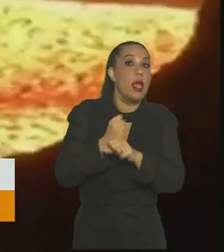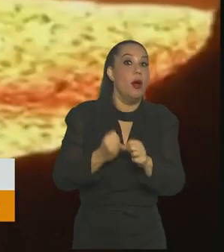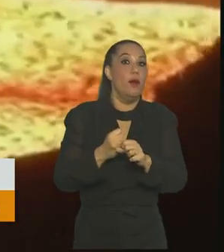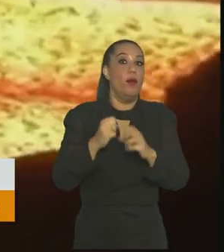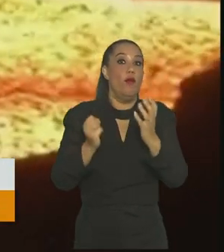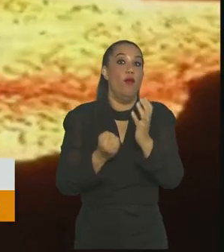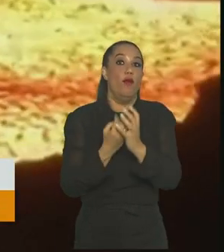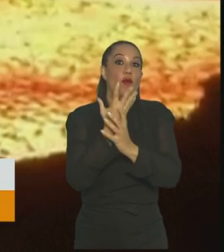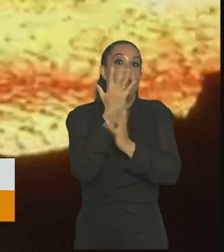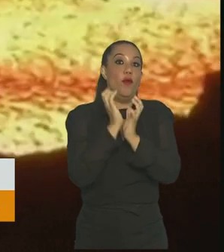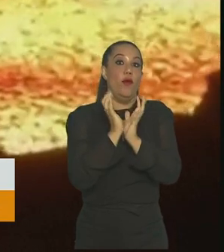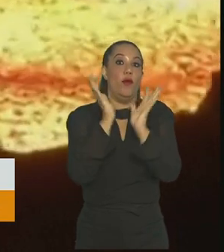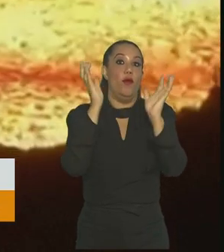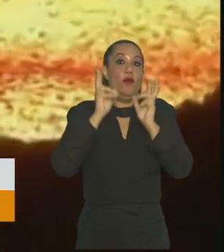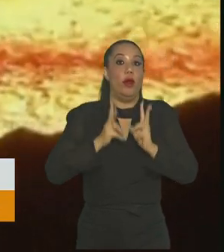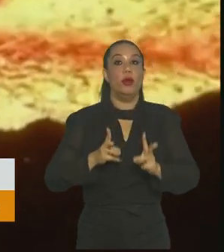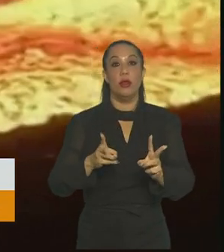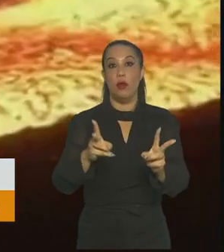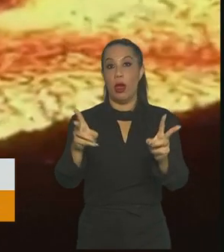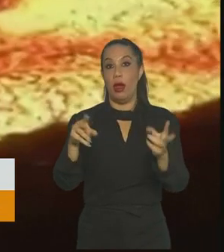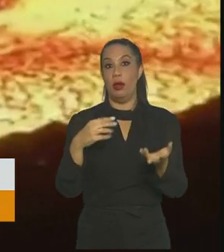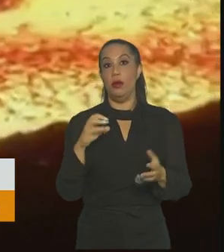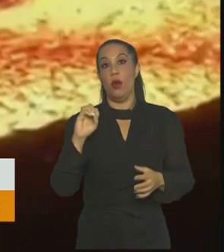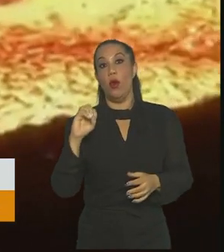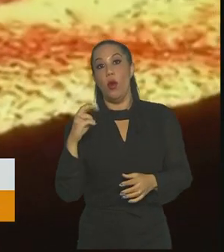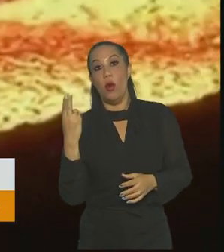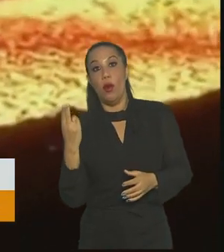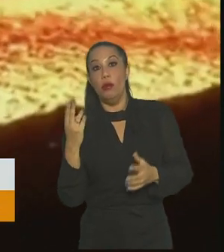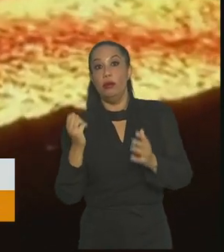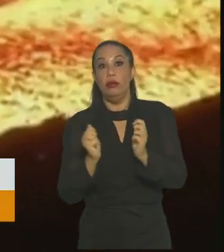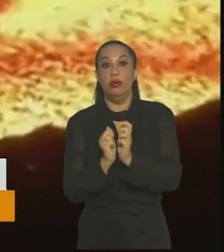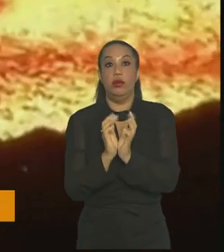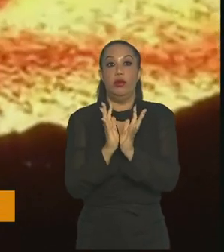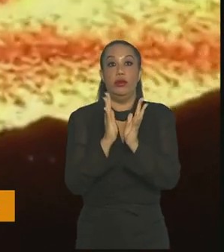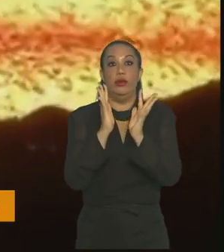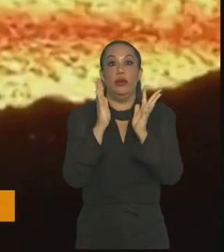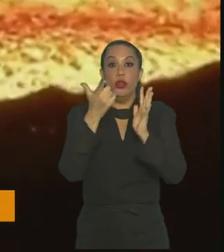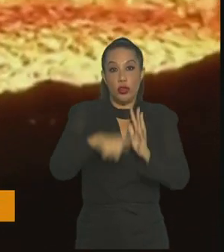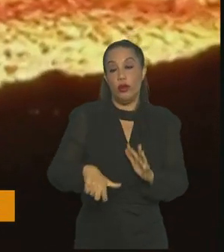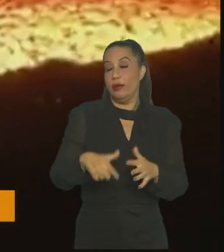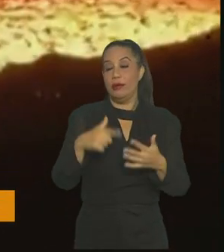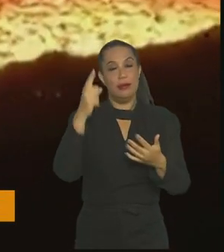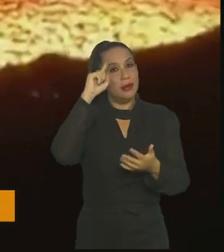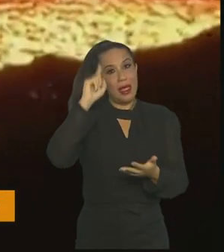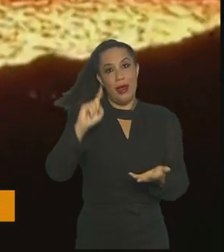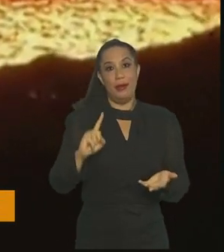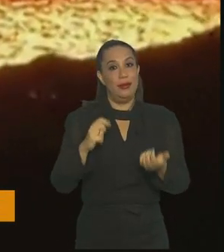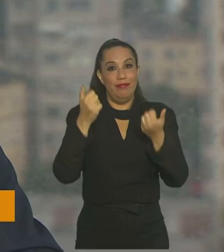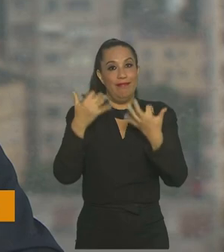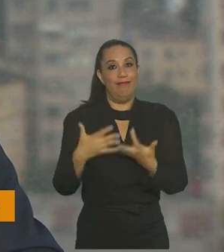Cumbre Vieja vai continuar em erupção ou quando este fenômeno pode acontecer novamente.